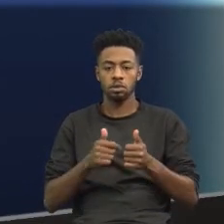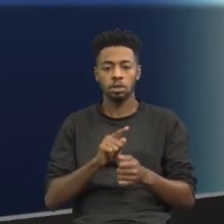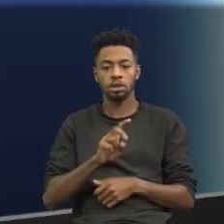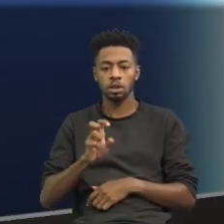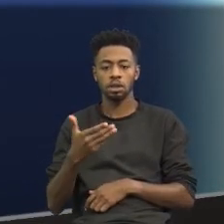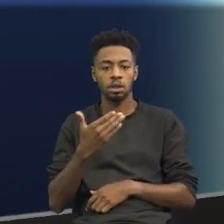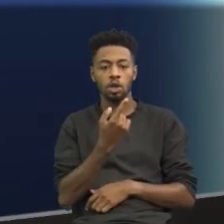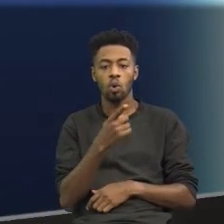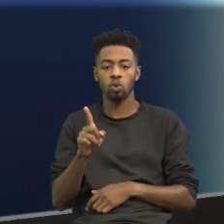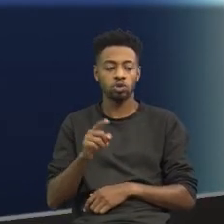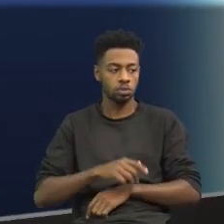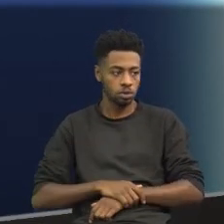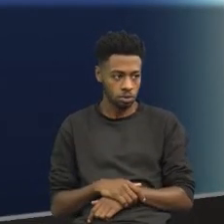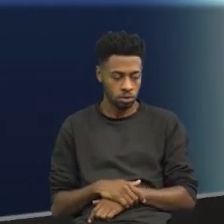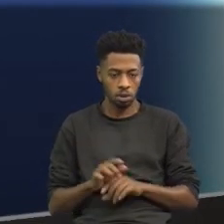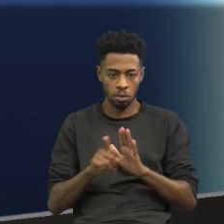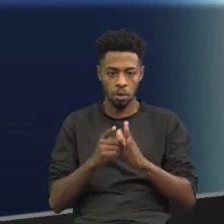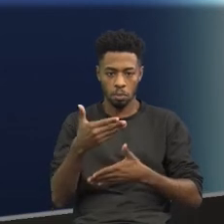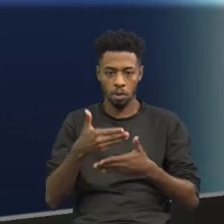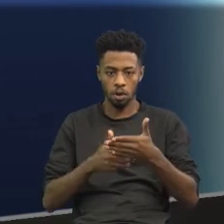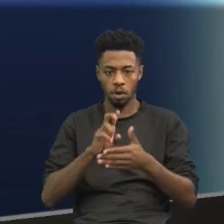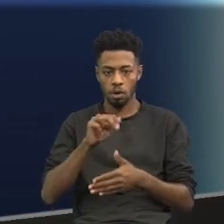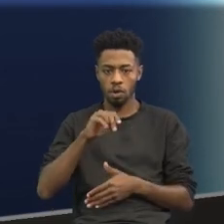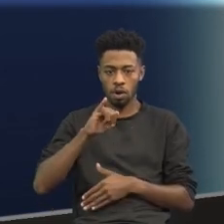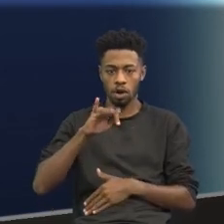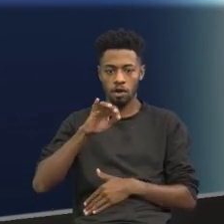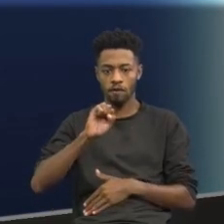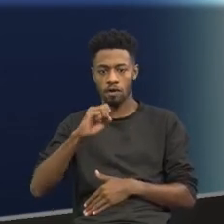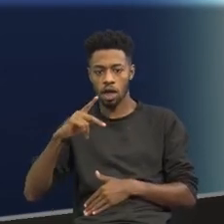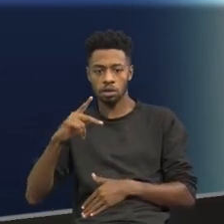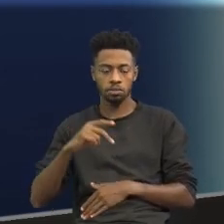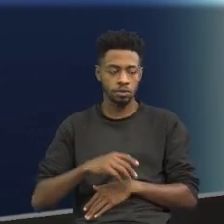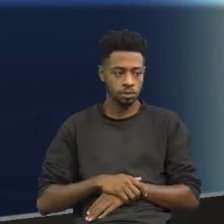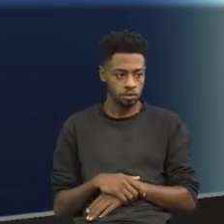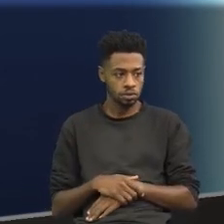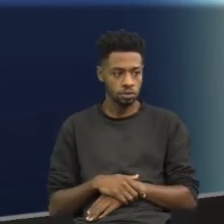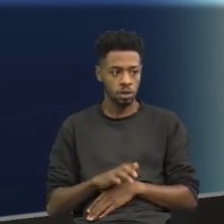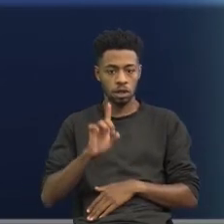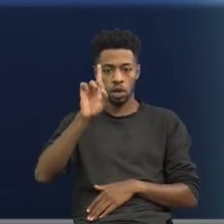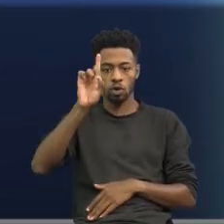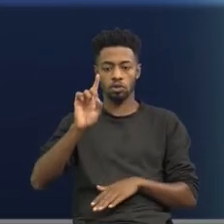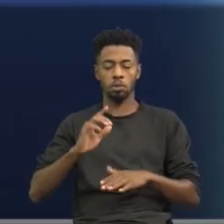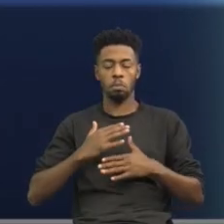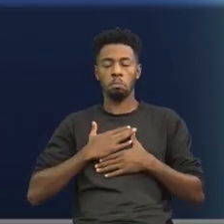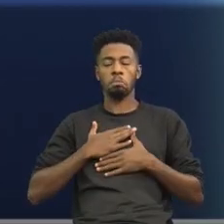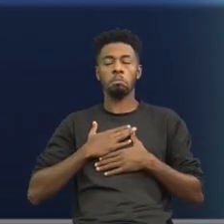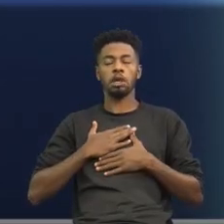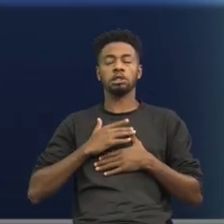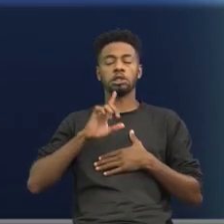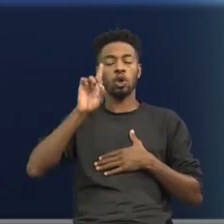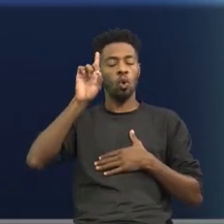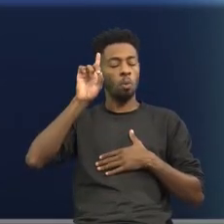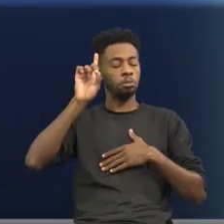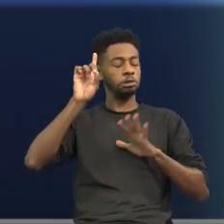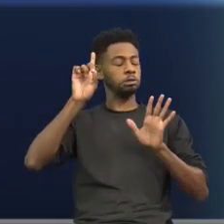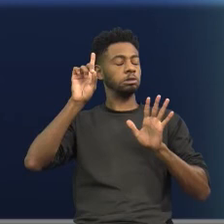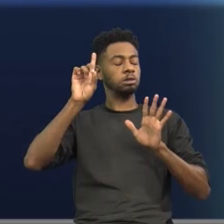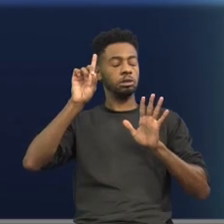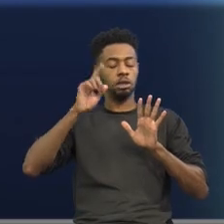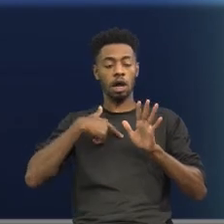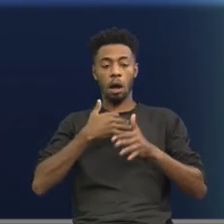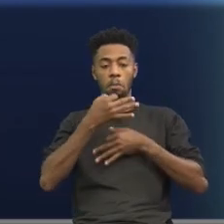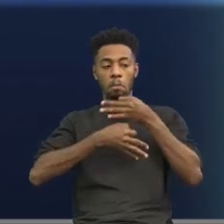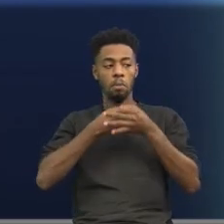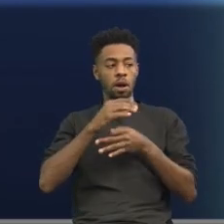15ª e última questão da prova da Unifesp. Nós temos aí, Deus me livre das bobagens de Lamarck como